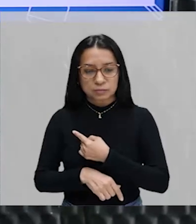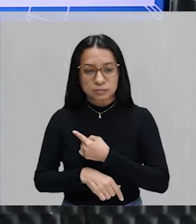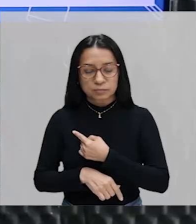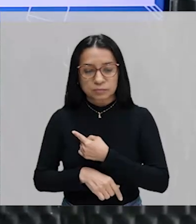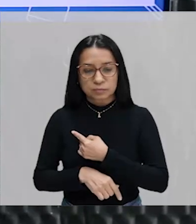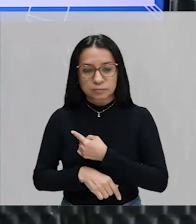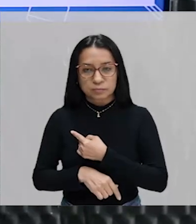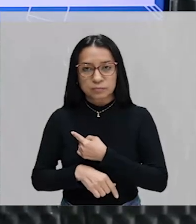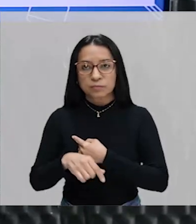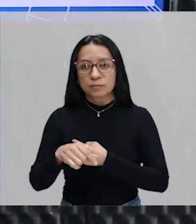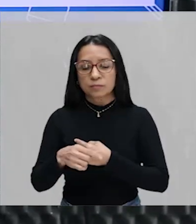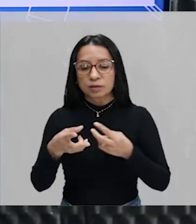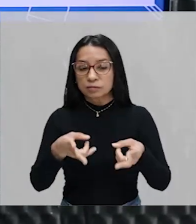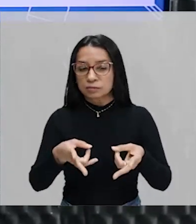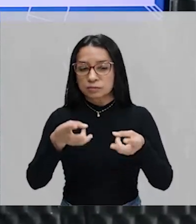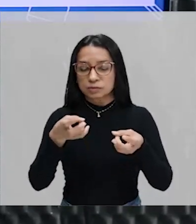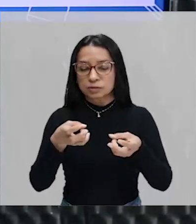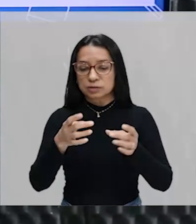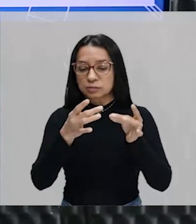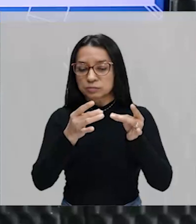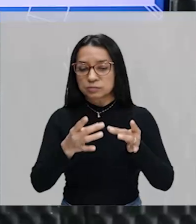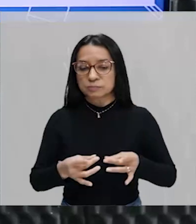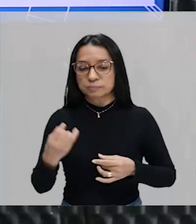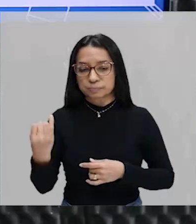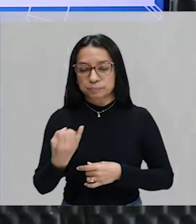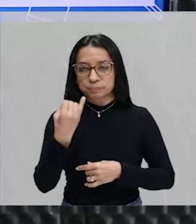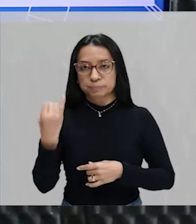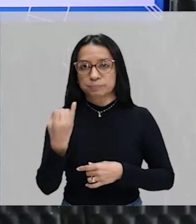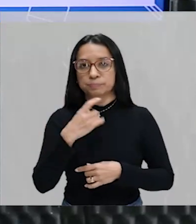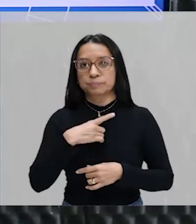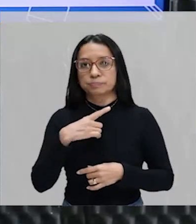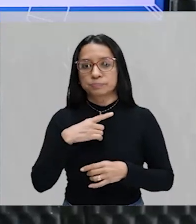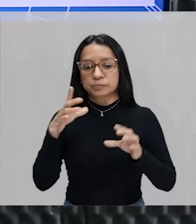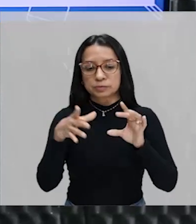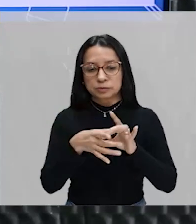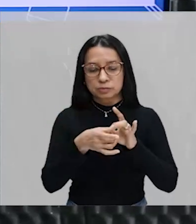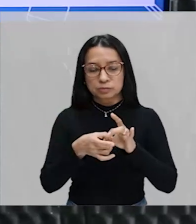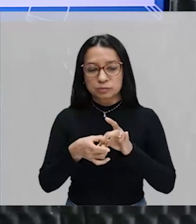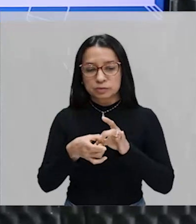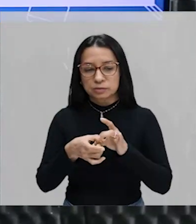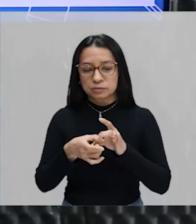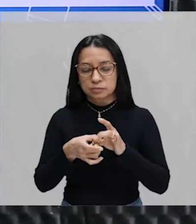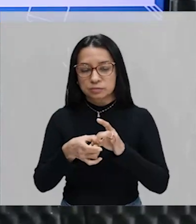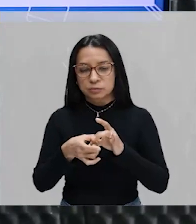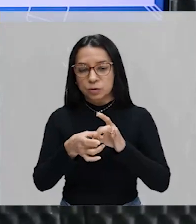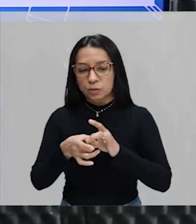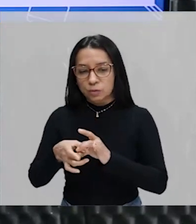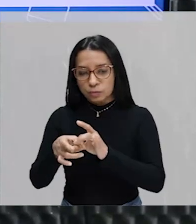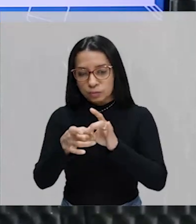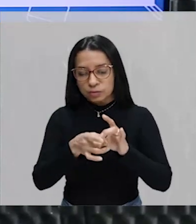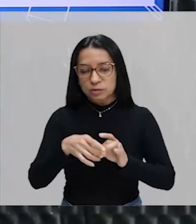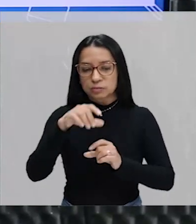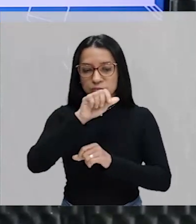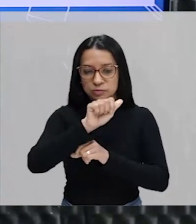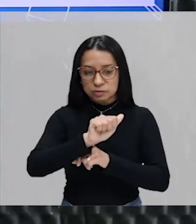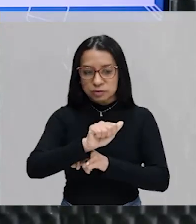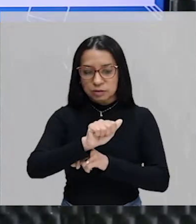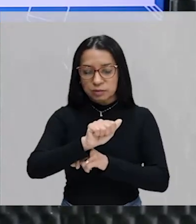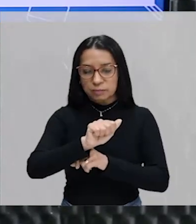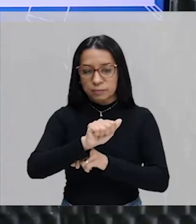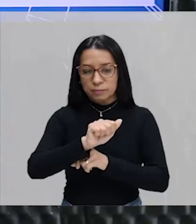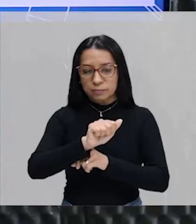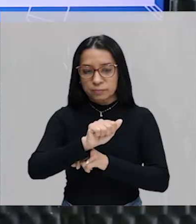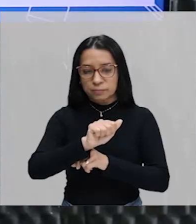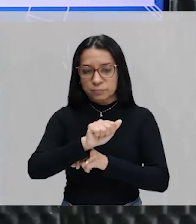aqui chama a tua atenção para um detalhe muito importante. Eu tenho a união de A com a interseção